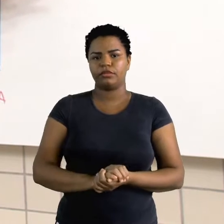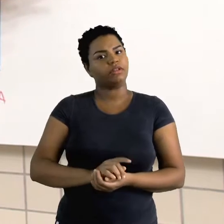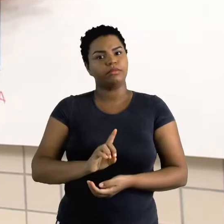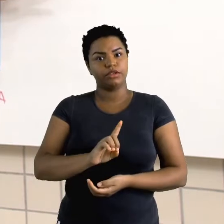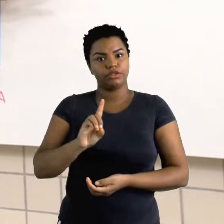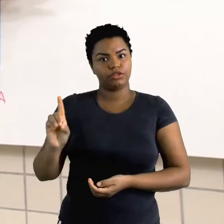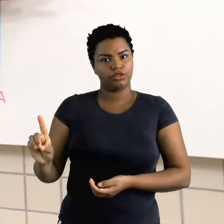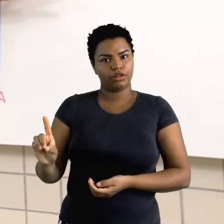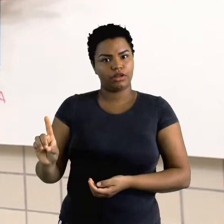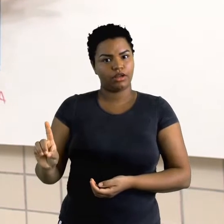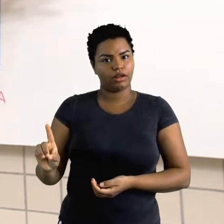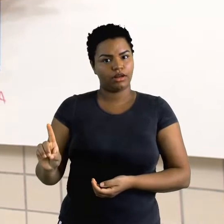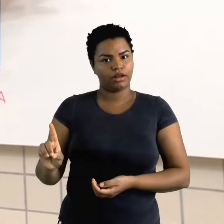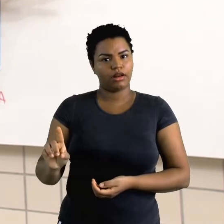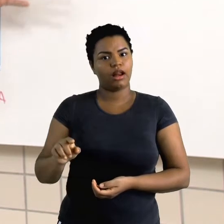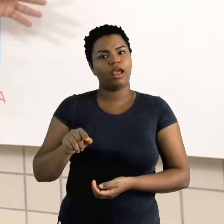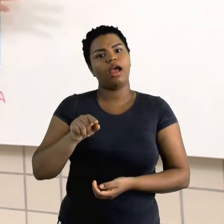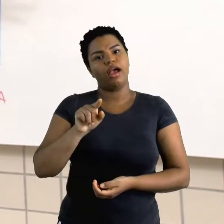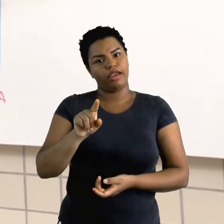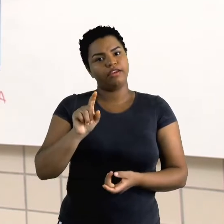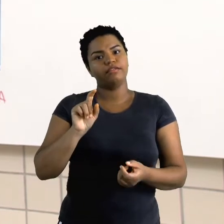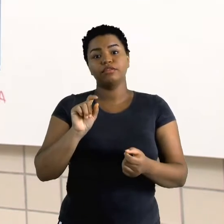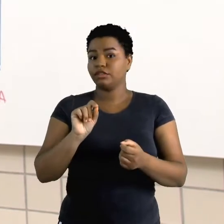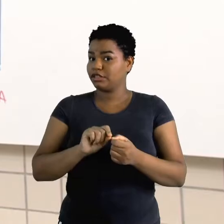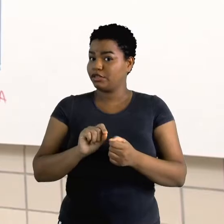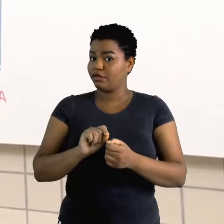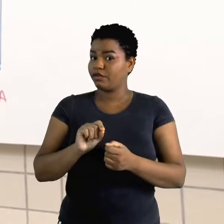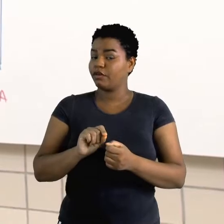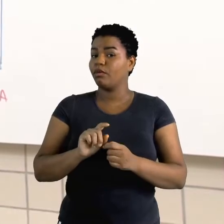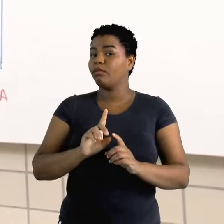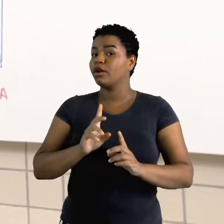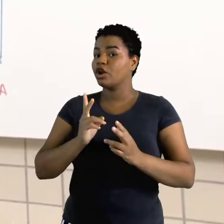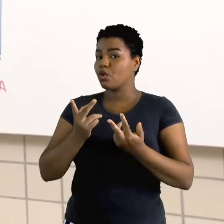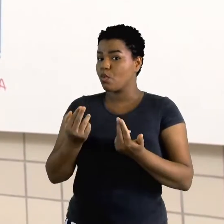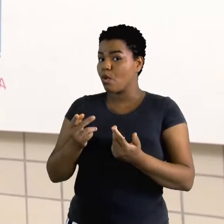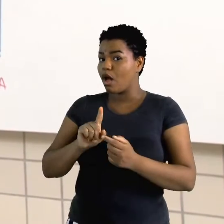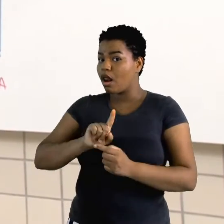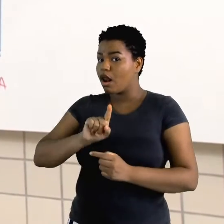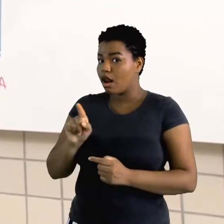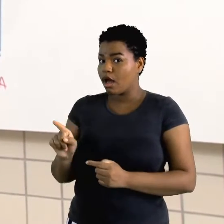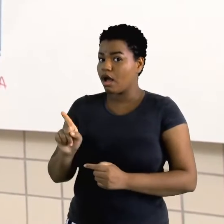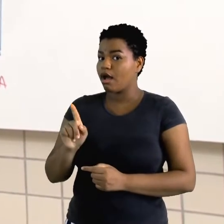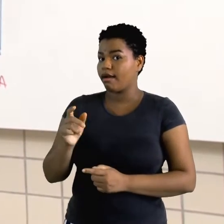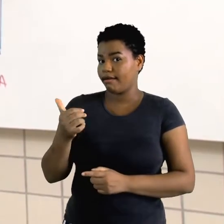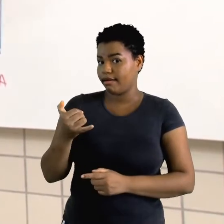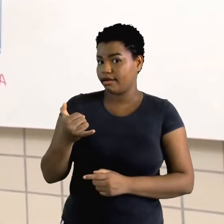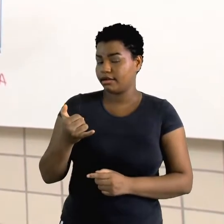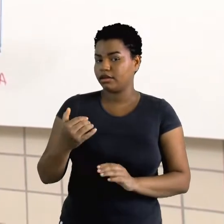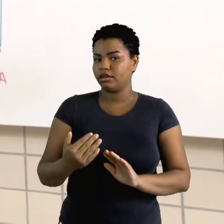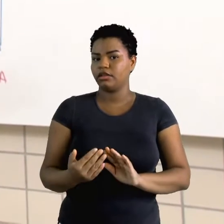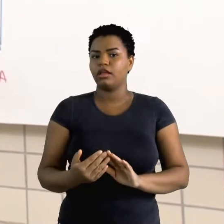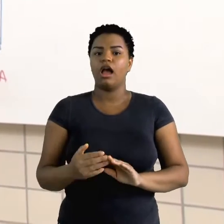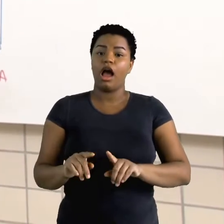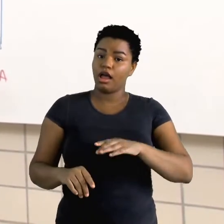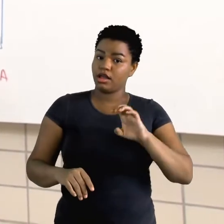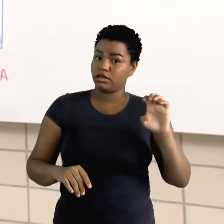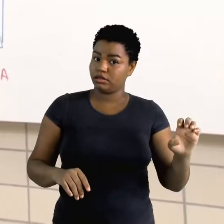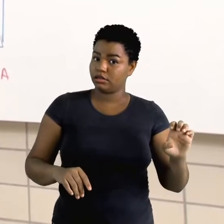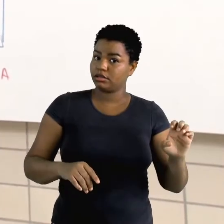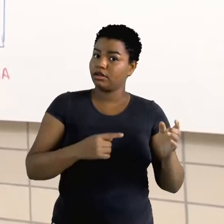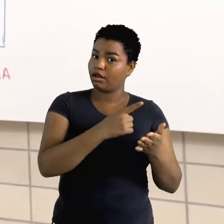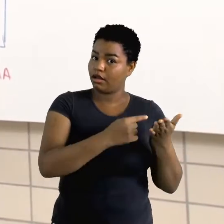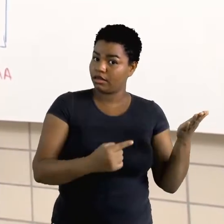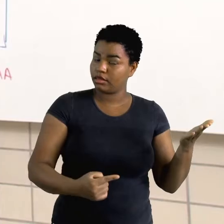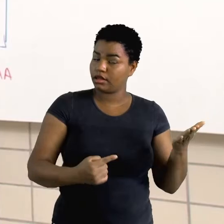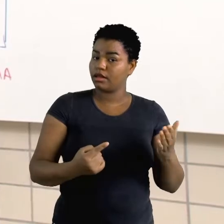Vocês vão para onde está a caneta. Do lado esquerdo, aonde está o caderno, à frente a chinela e atrás a borracha.